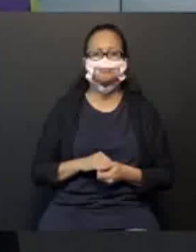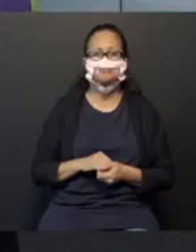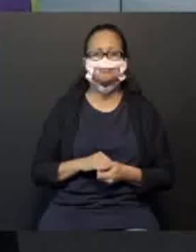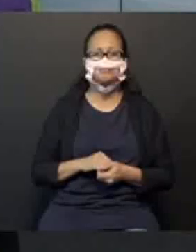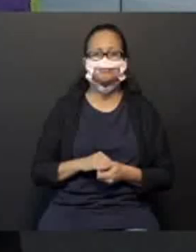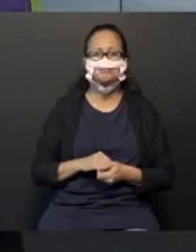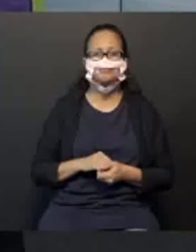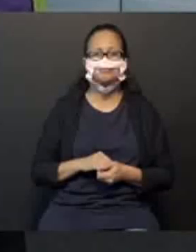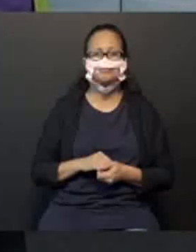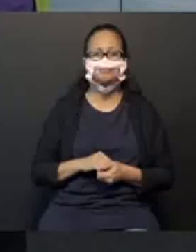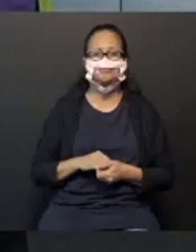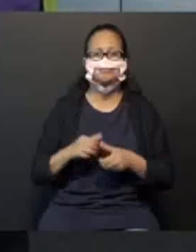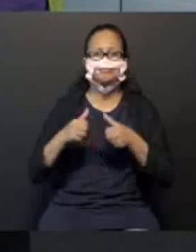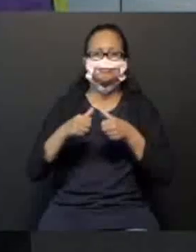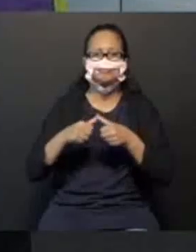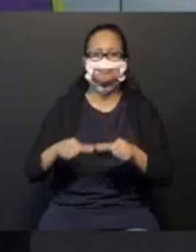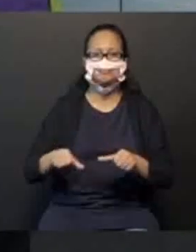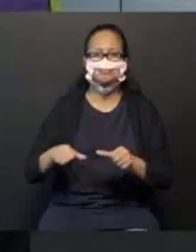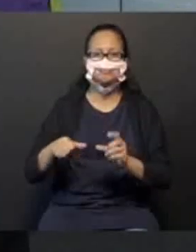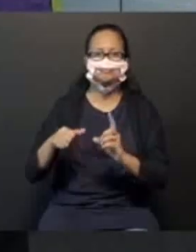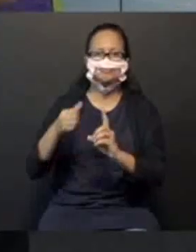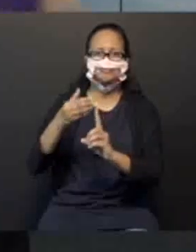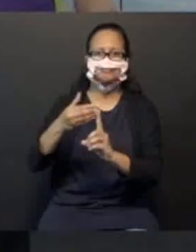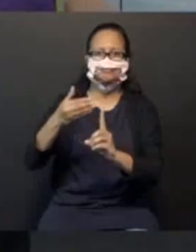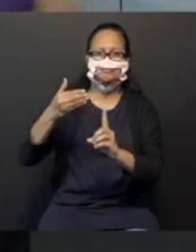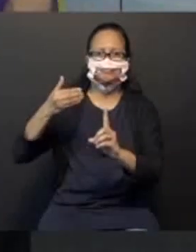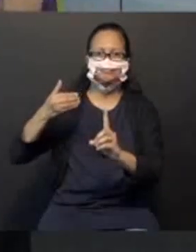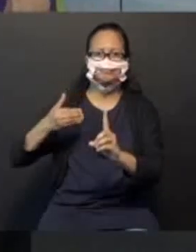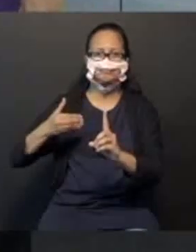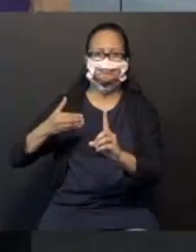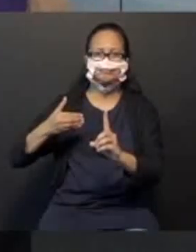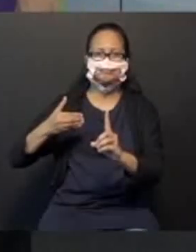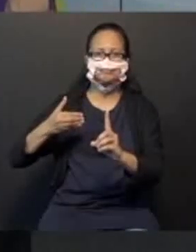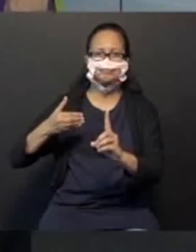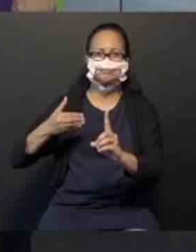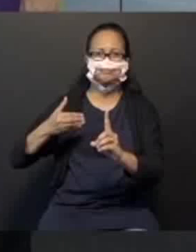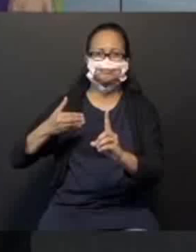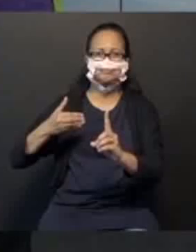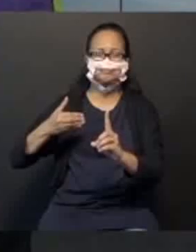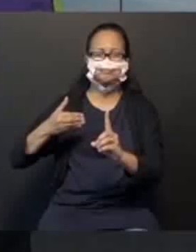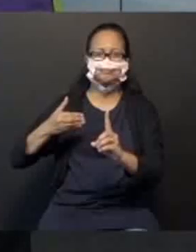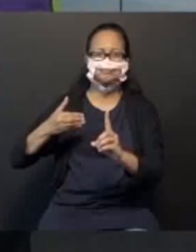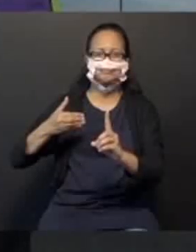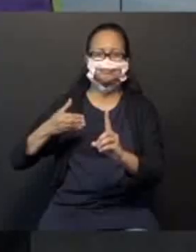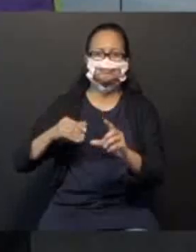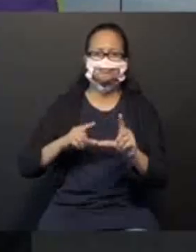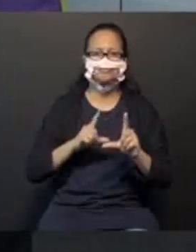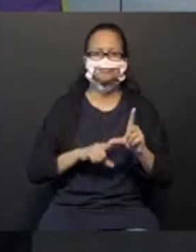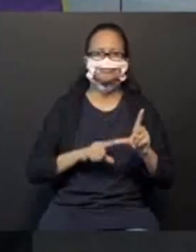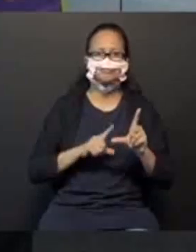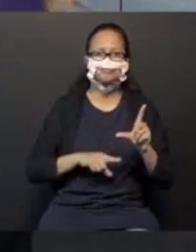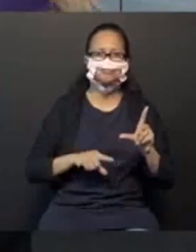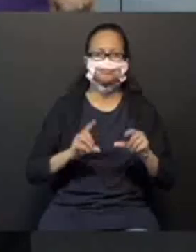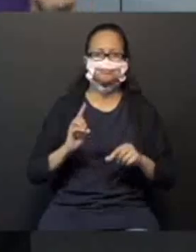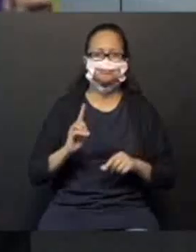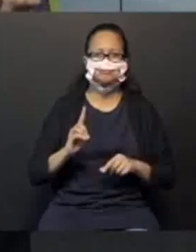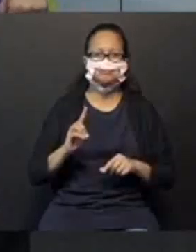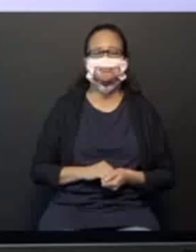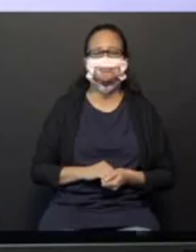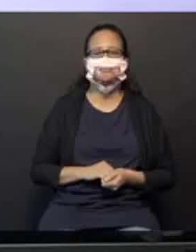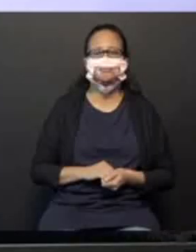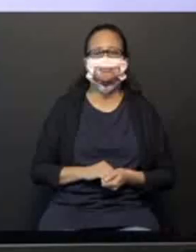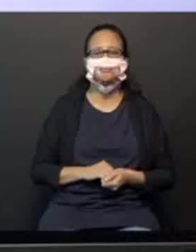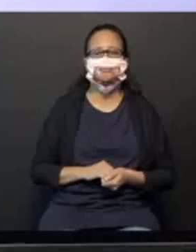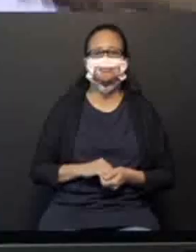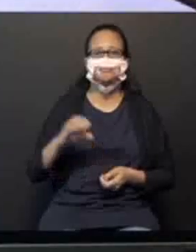Helena está atrás de Diana. Correto? A letra D também vocês irão fazer sozinhos.